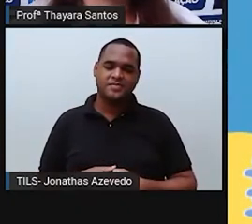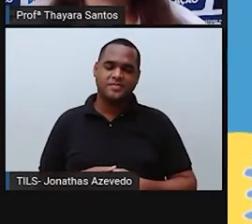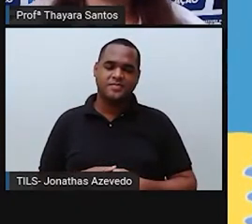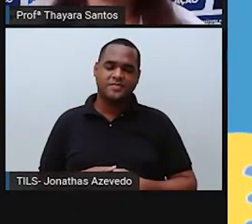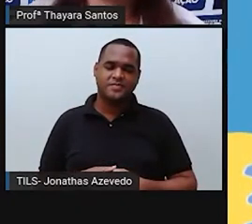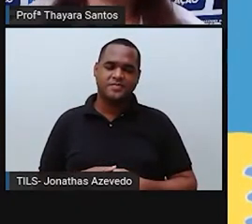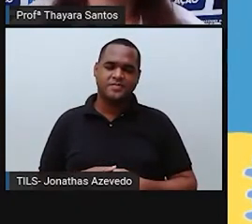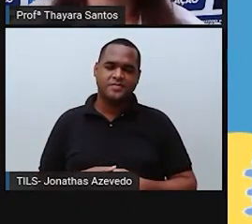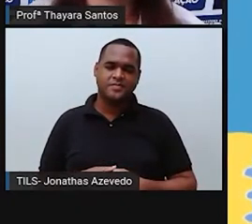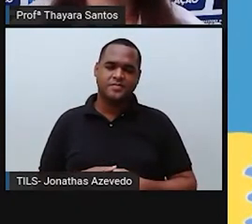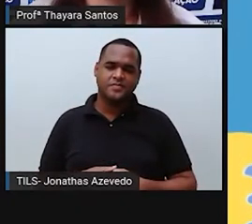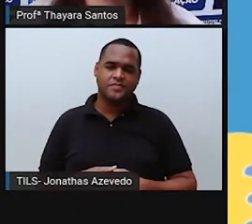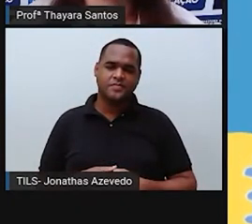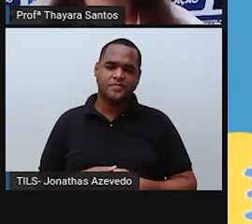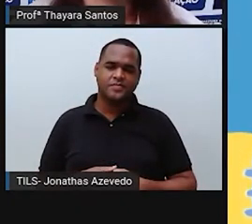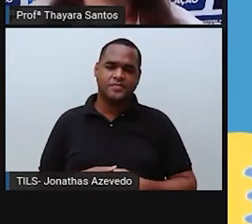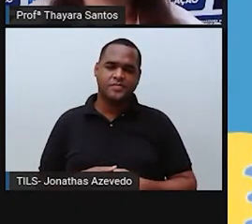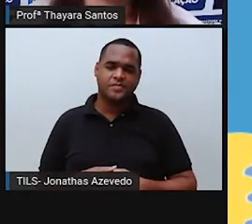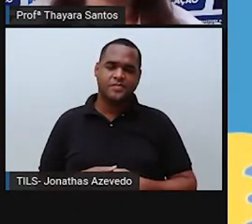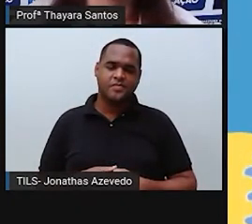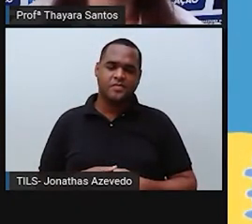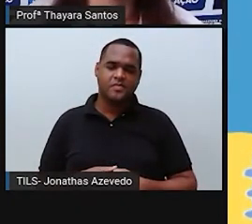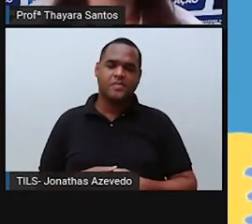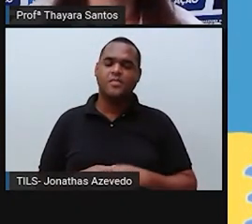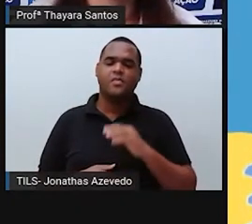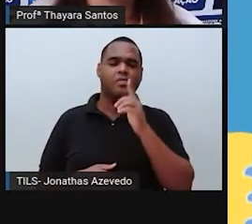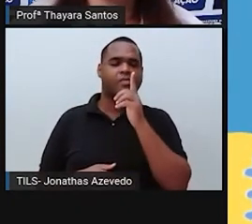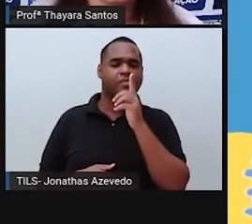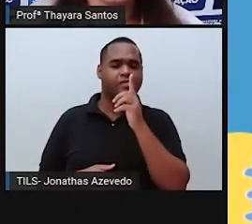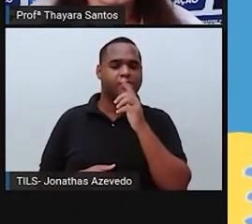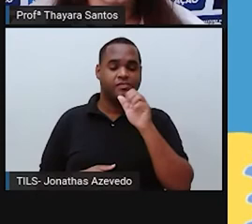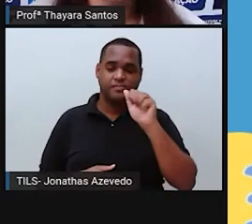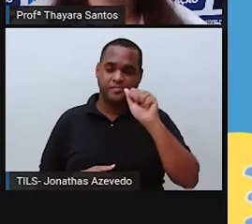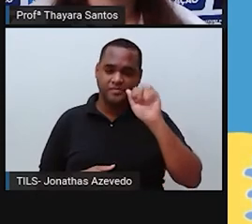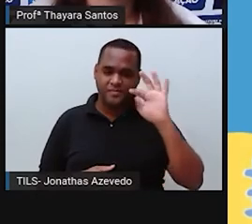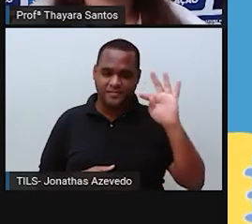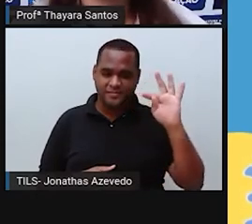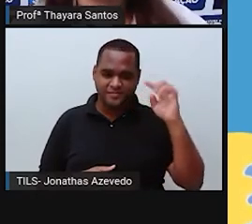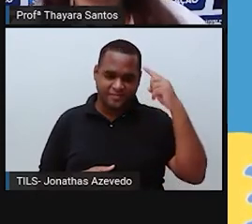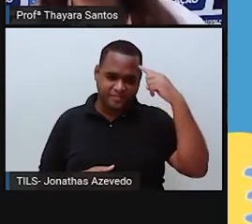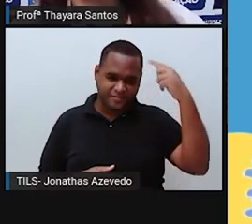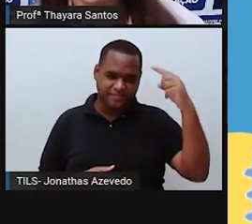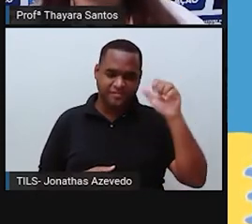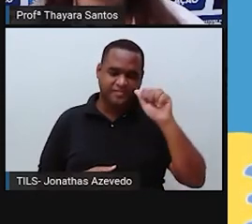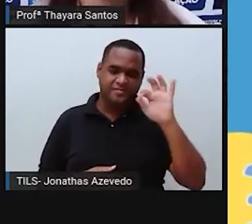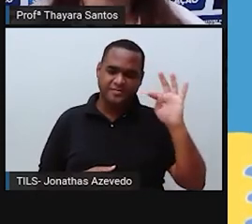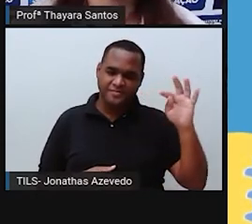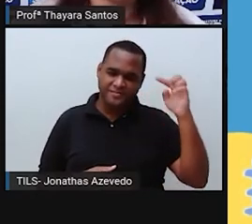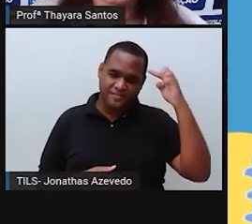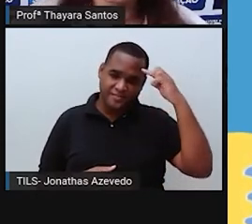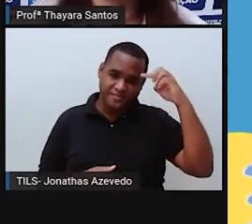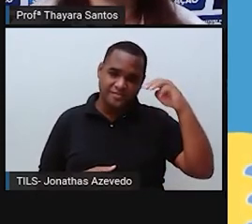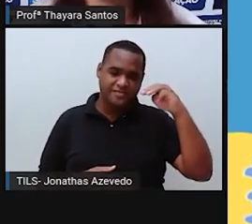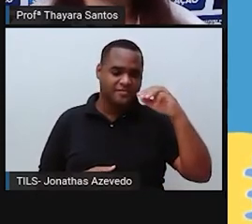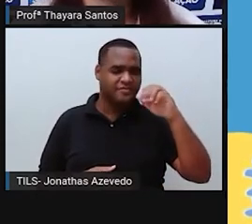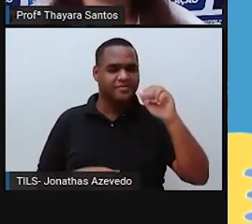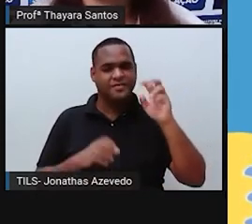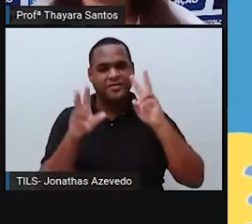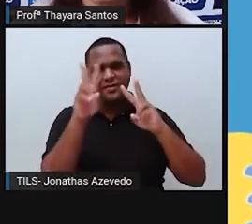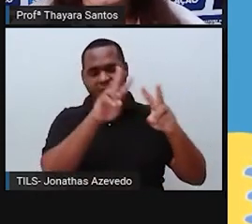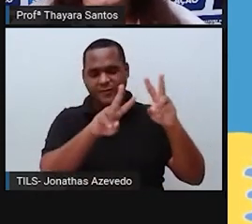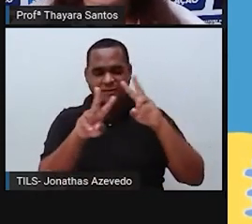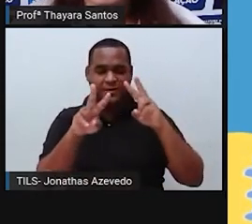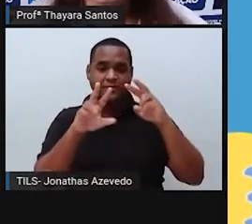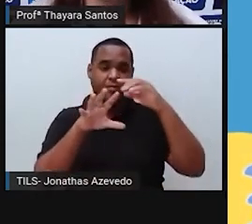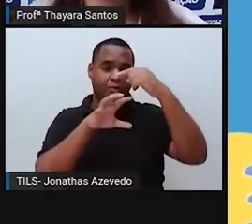E agora a gente vai falar sobre a atmosfera. A atmosfera é a camada de ar que envolve o